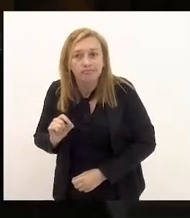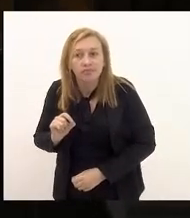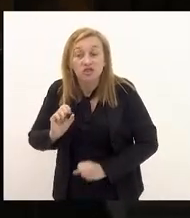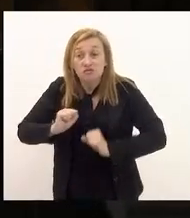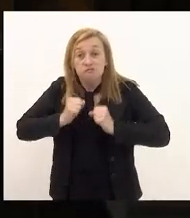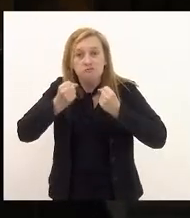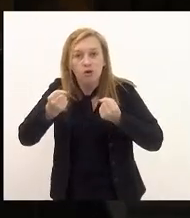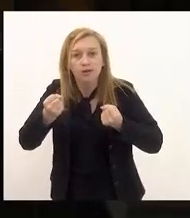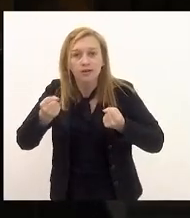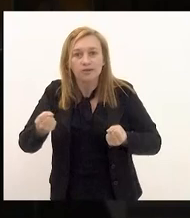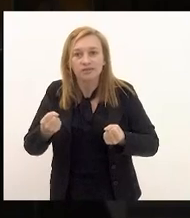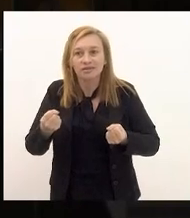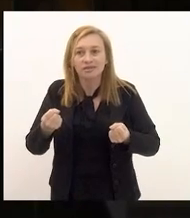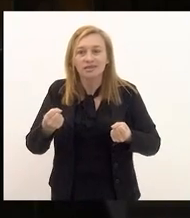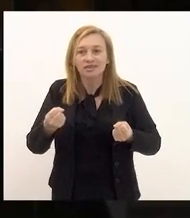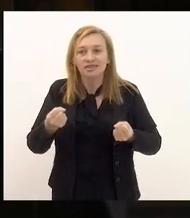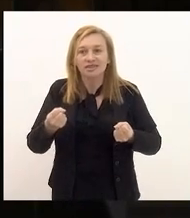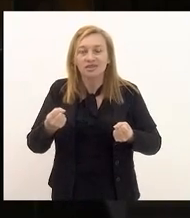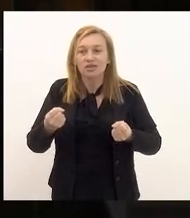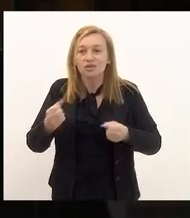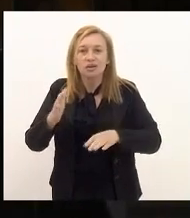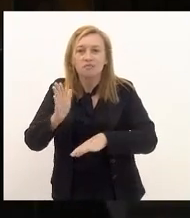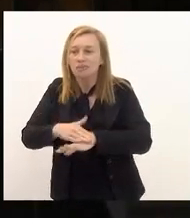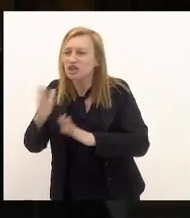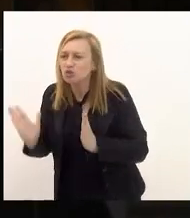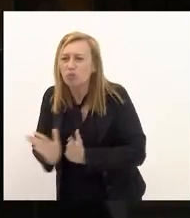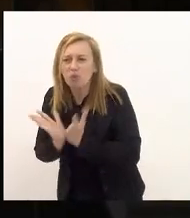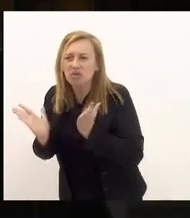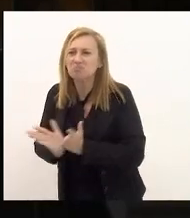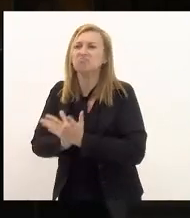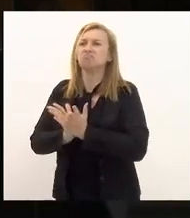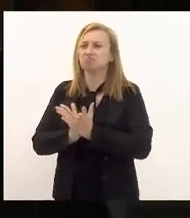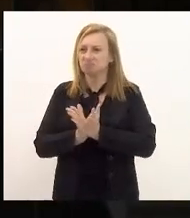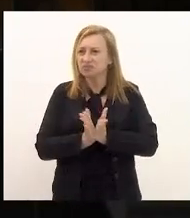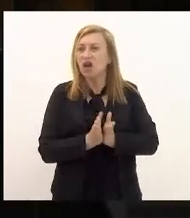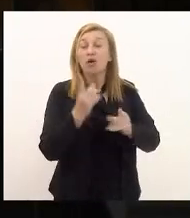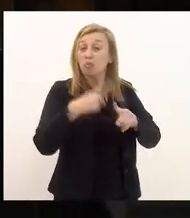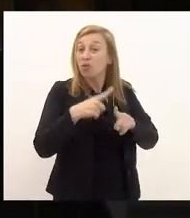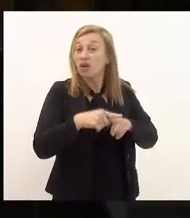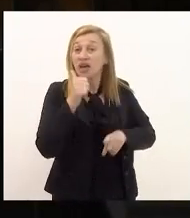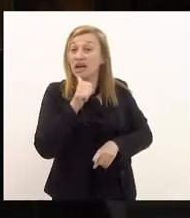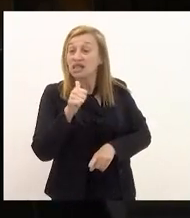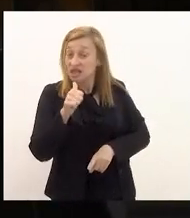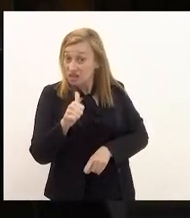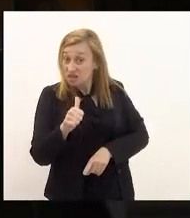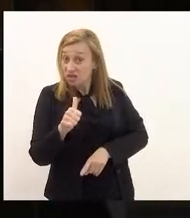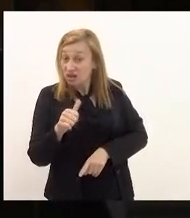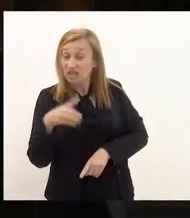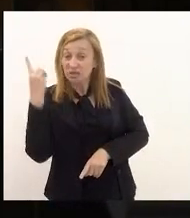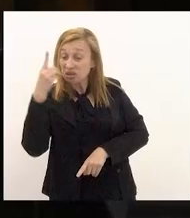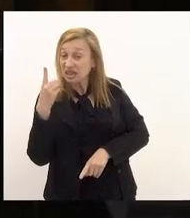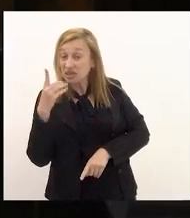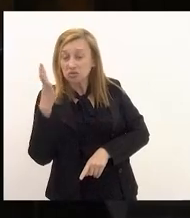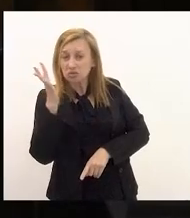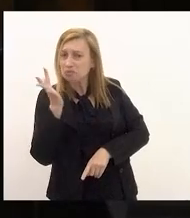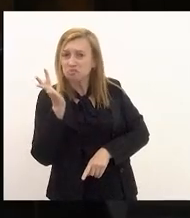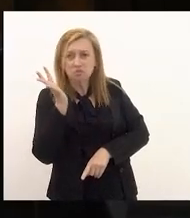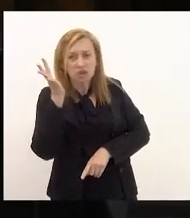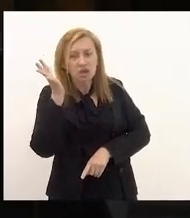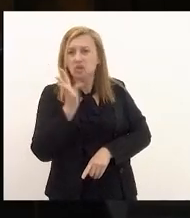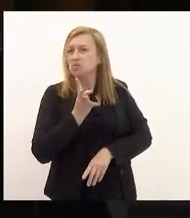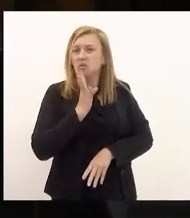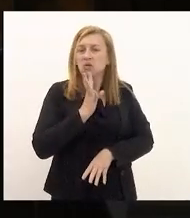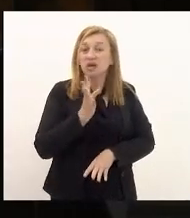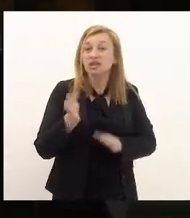fortalecer aquele mais oprimido porque a senhora também desconhece deputada que na proposta